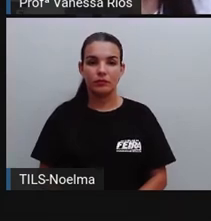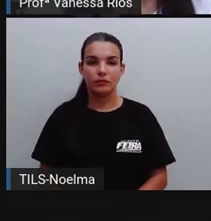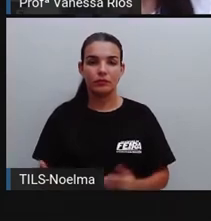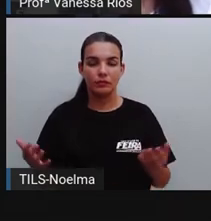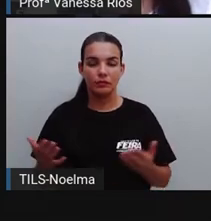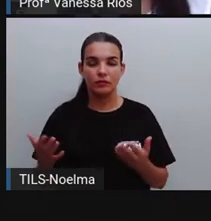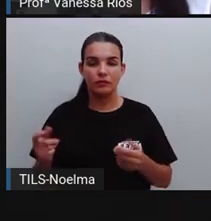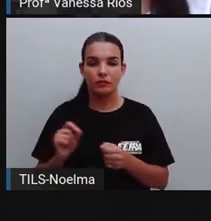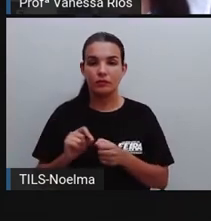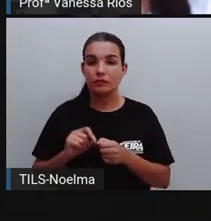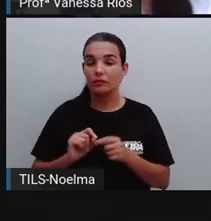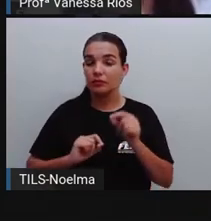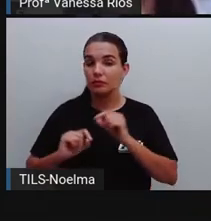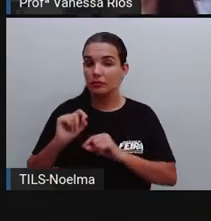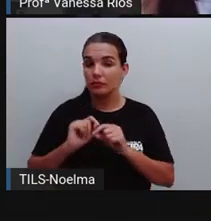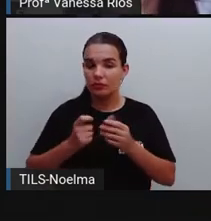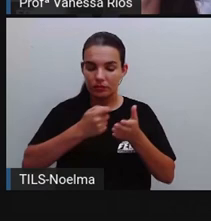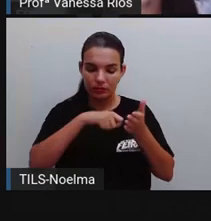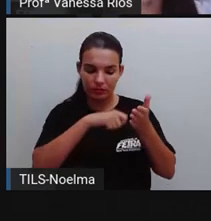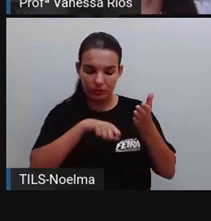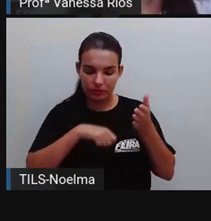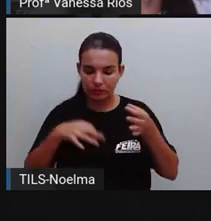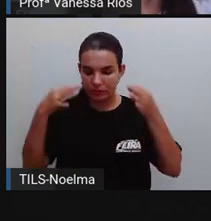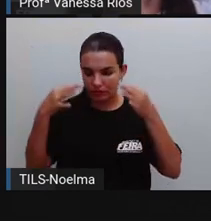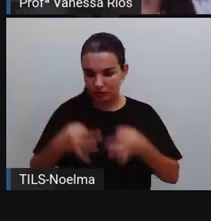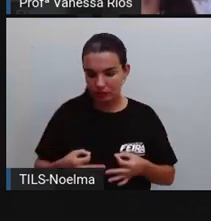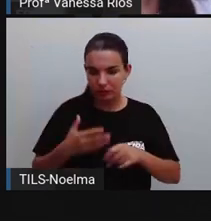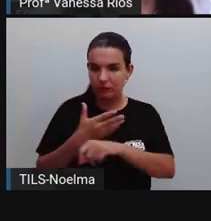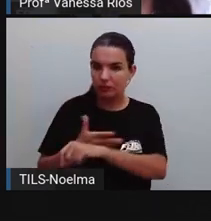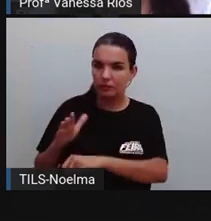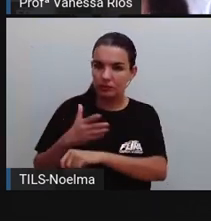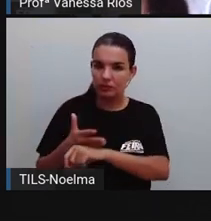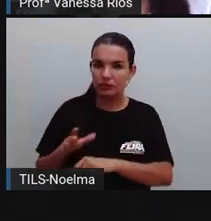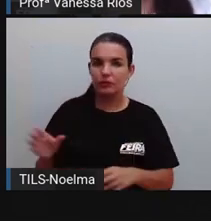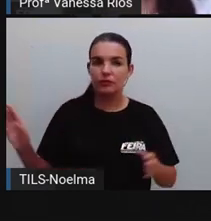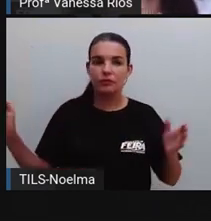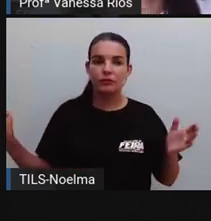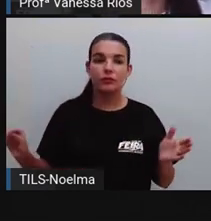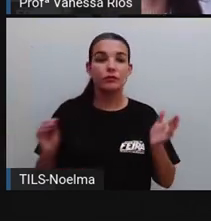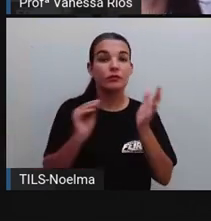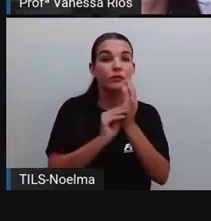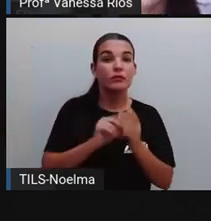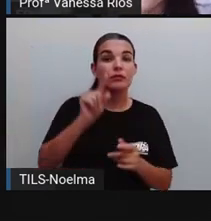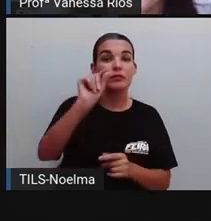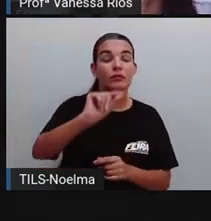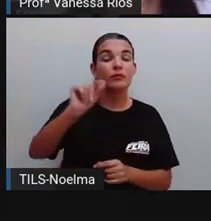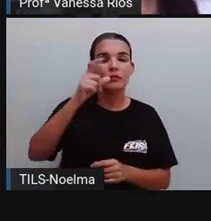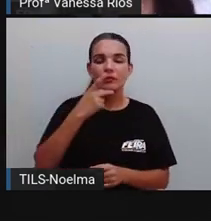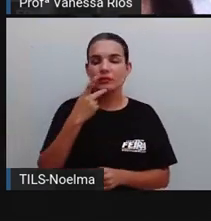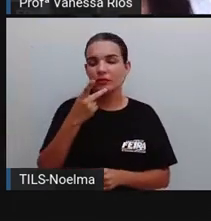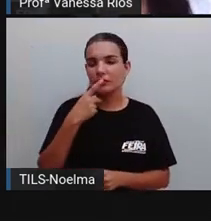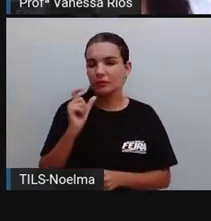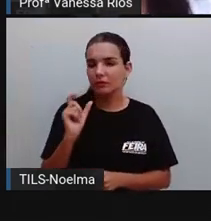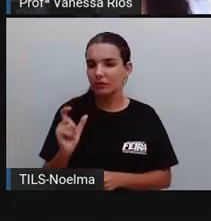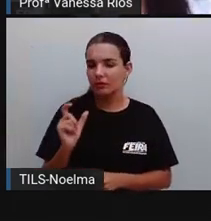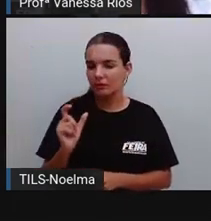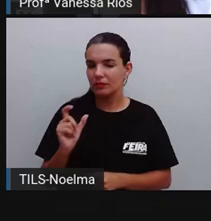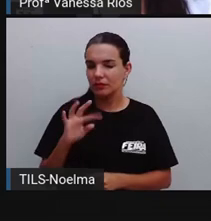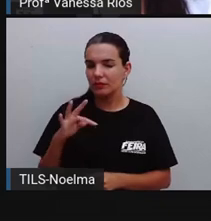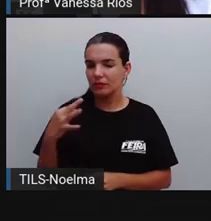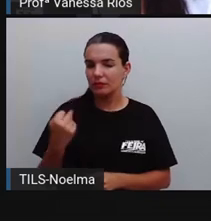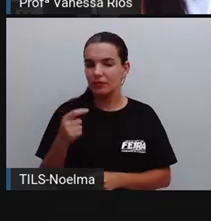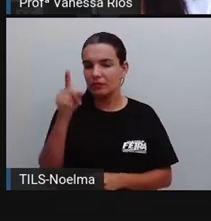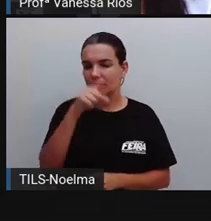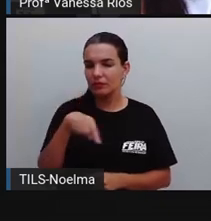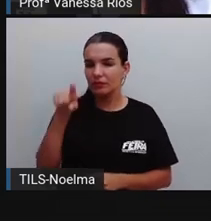E aí a gente volta para a nossa ortografia na prática e a Pro vai colocar agora as palavras que a Pro ditou e pediu para